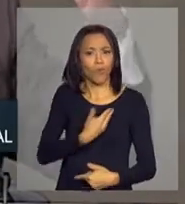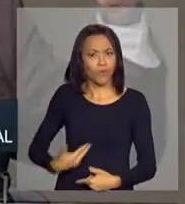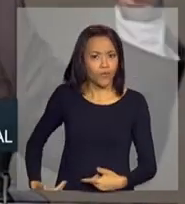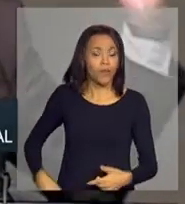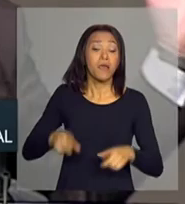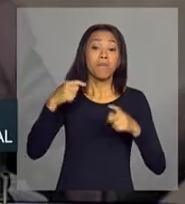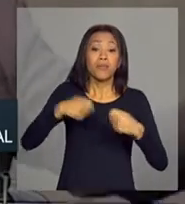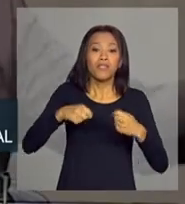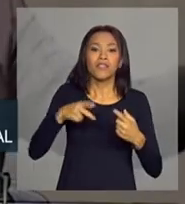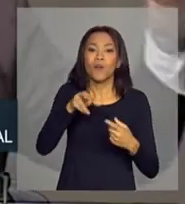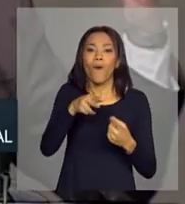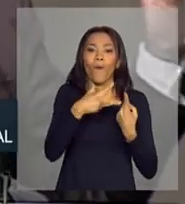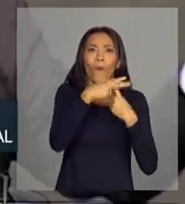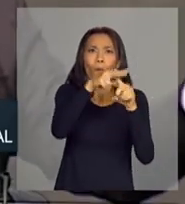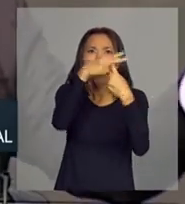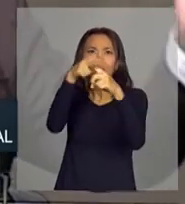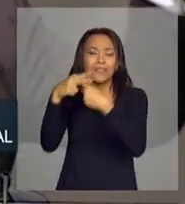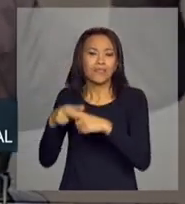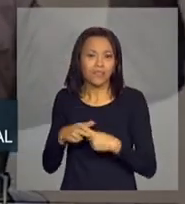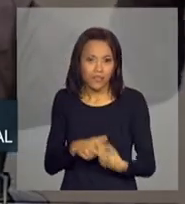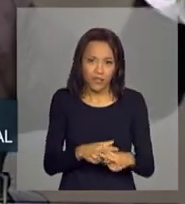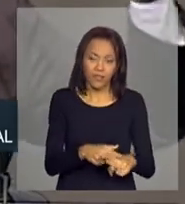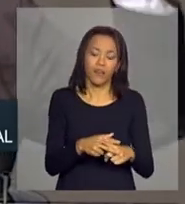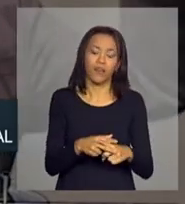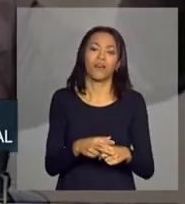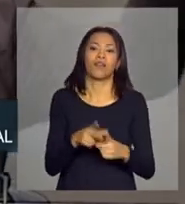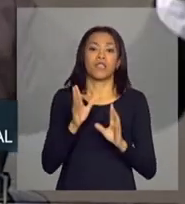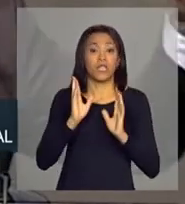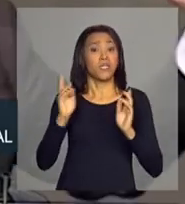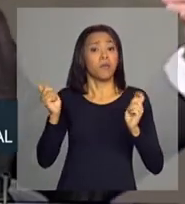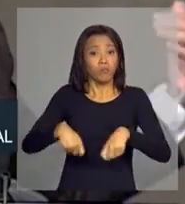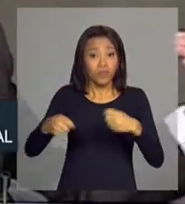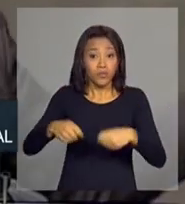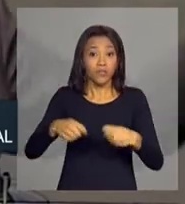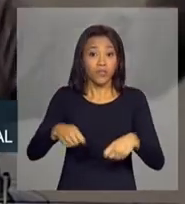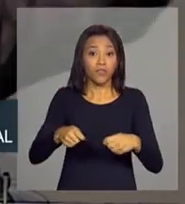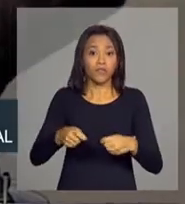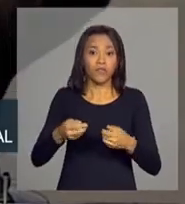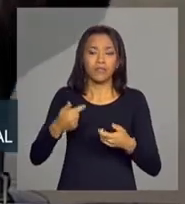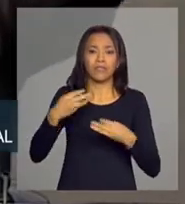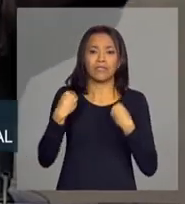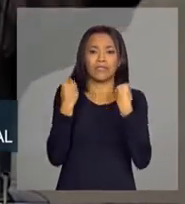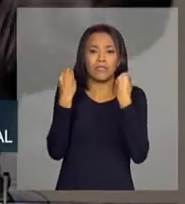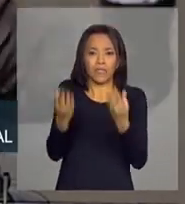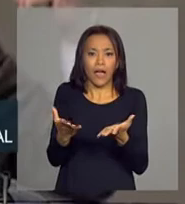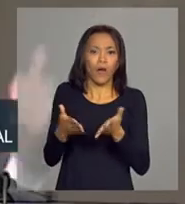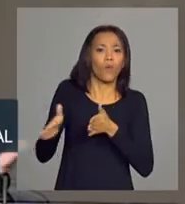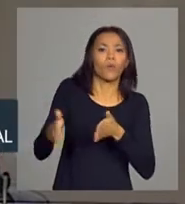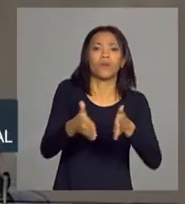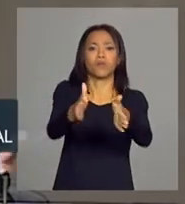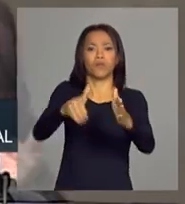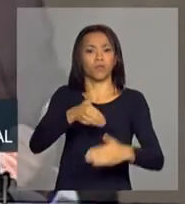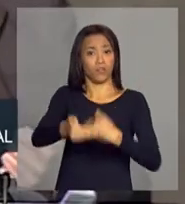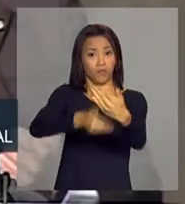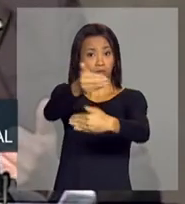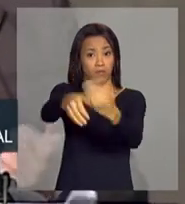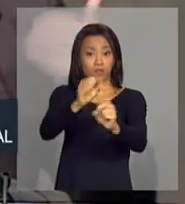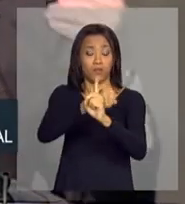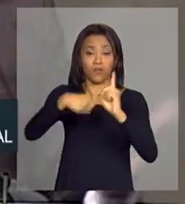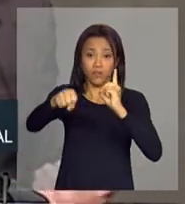consertação que foi feita e que tem viabilizado uma trajetória de desenvolvimento social